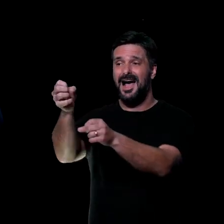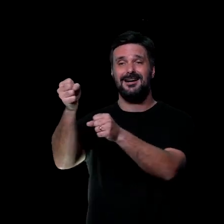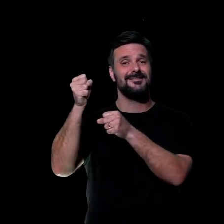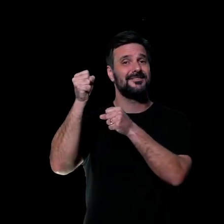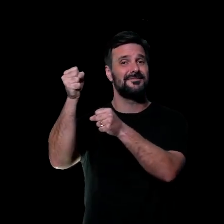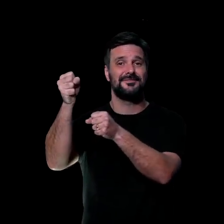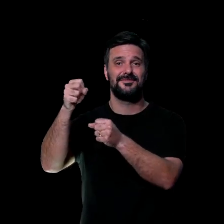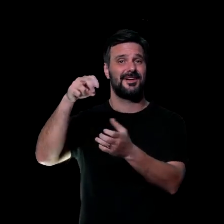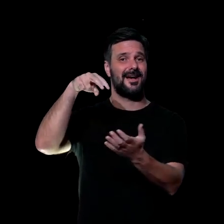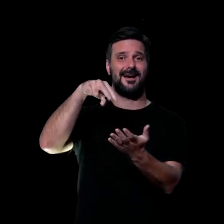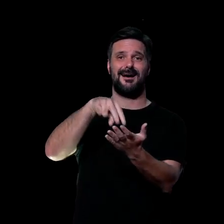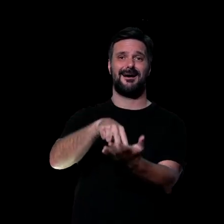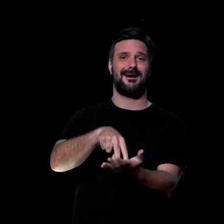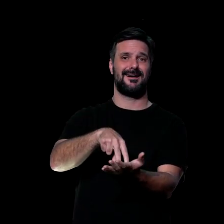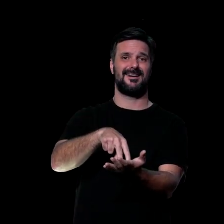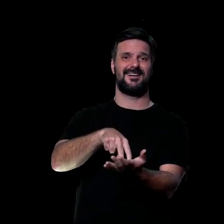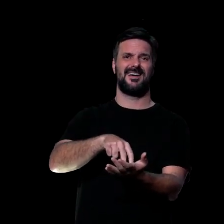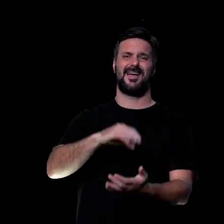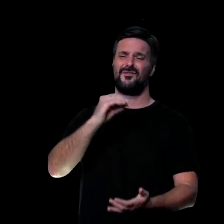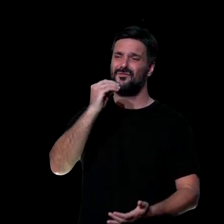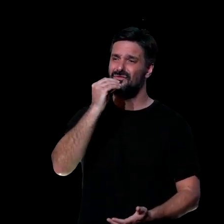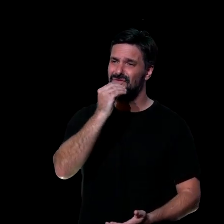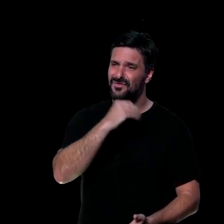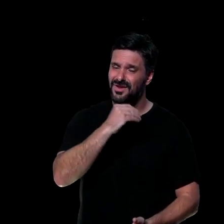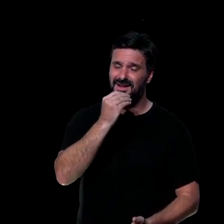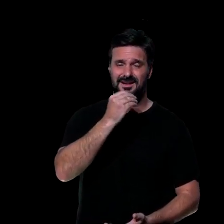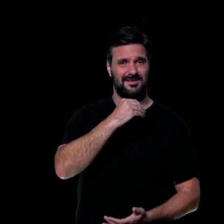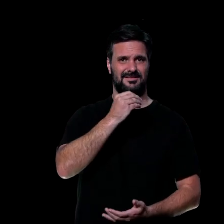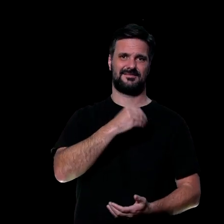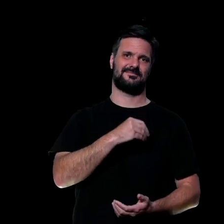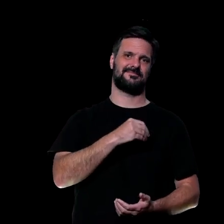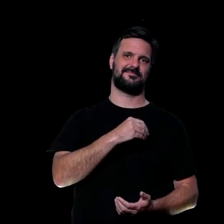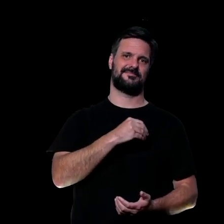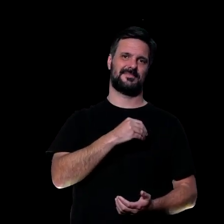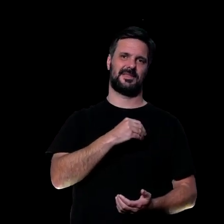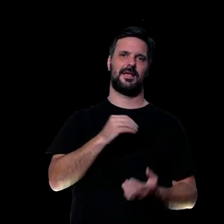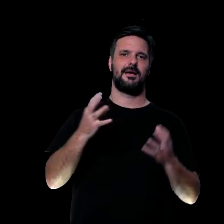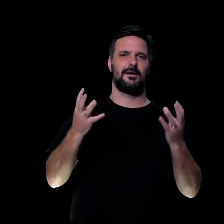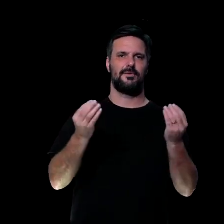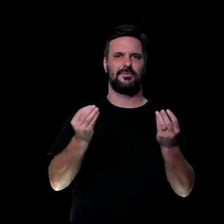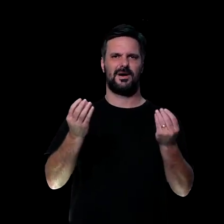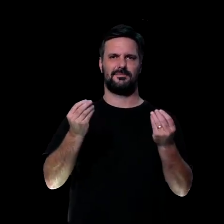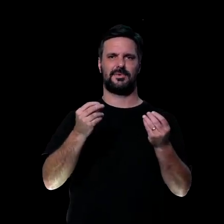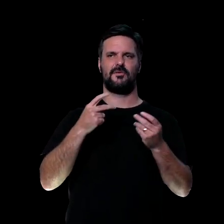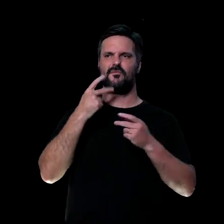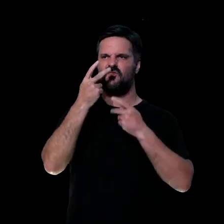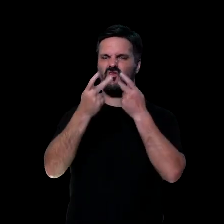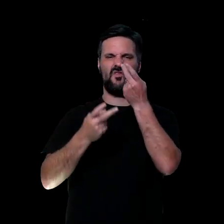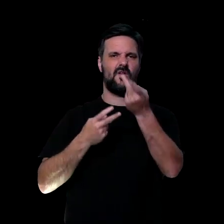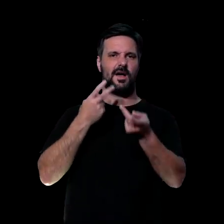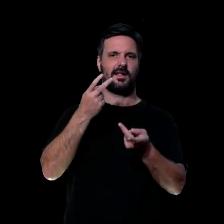A gente, a nossa confiança em Deus, a nossa fé, muitas vezes é da boca para fora.